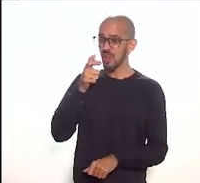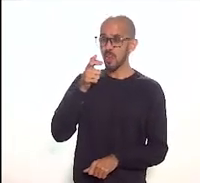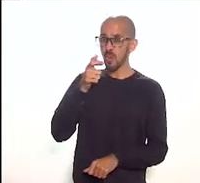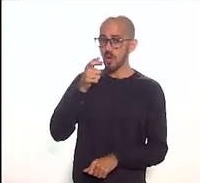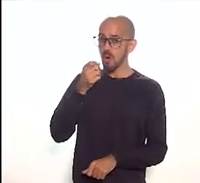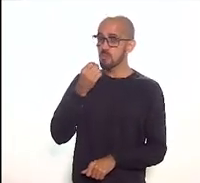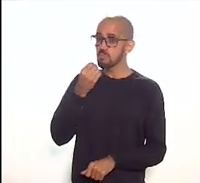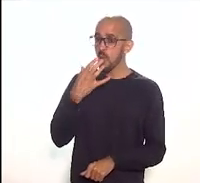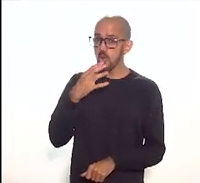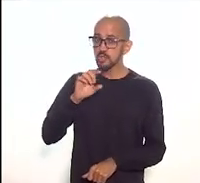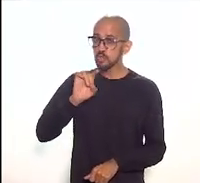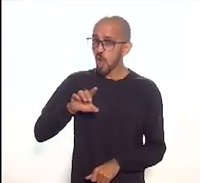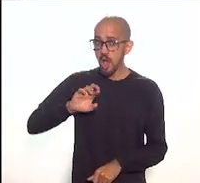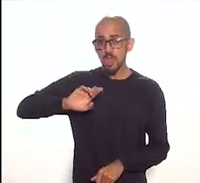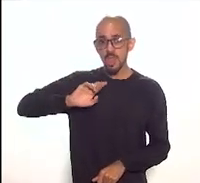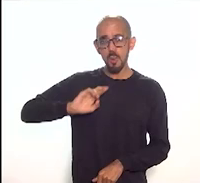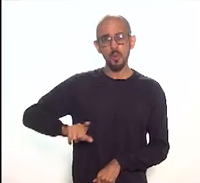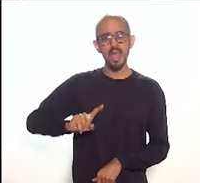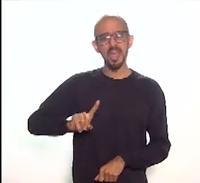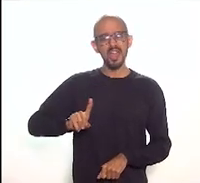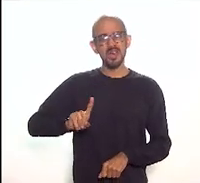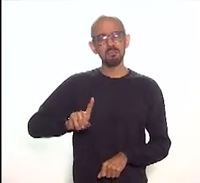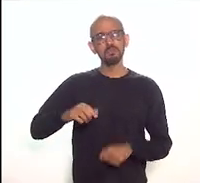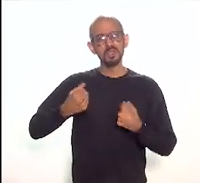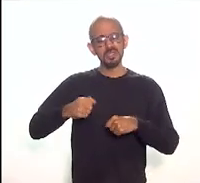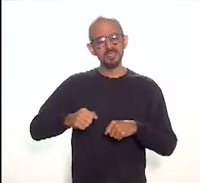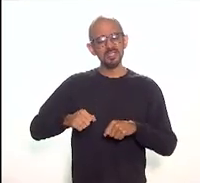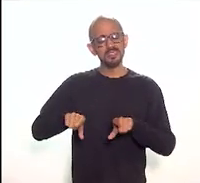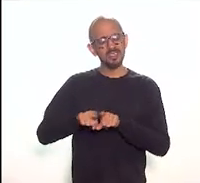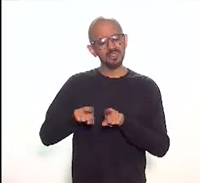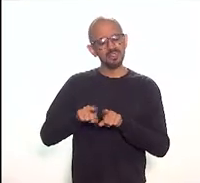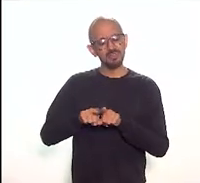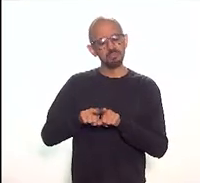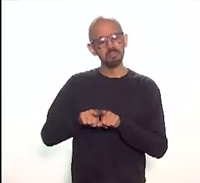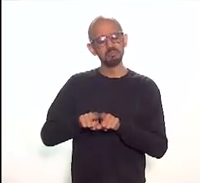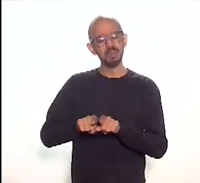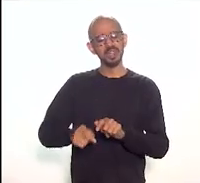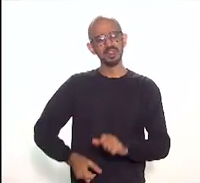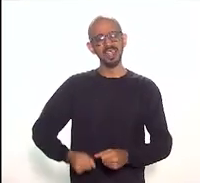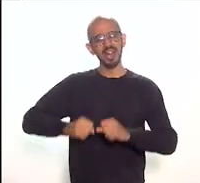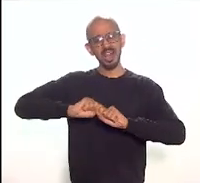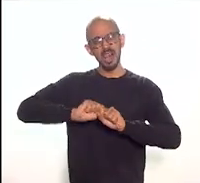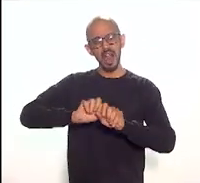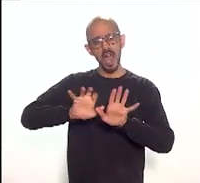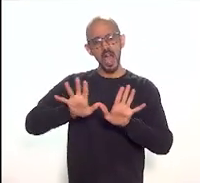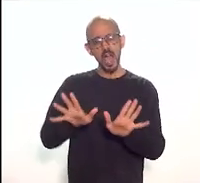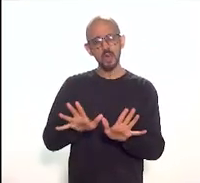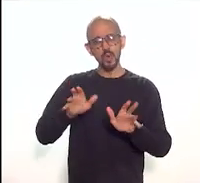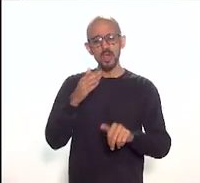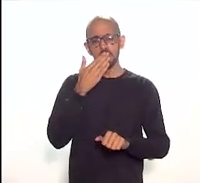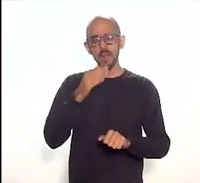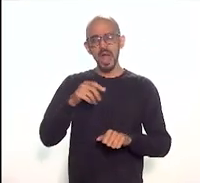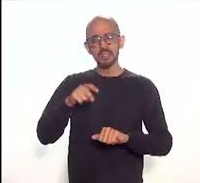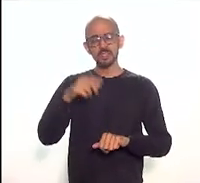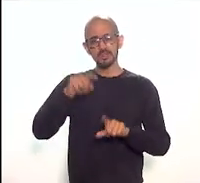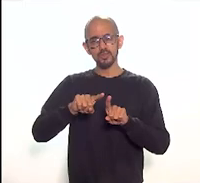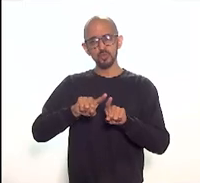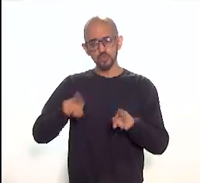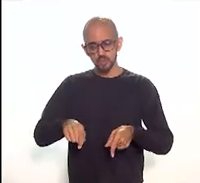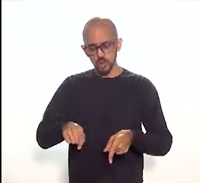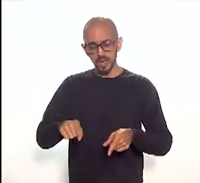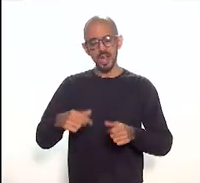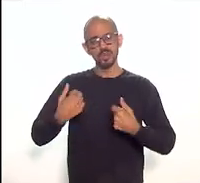preciso prever declaradamente, claramente, os recursos humanos necessários, os